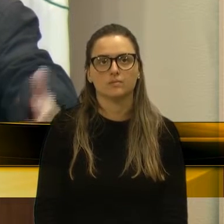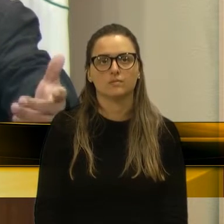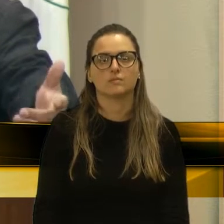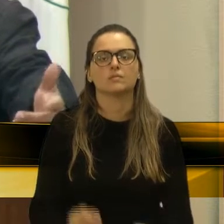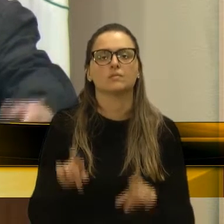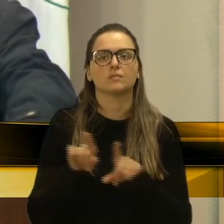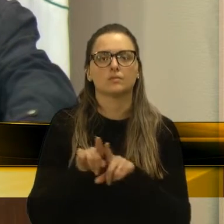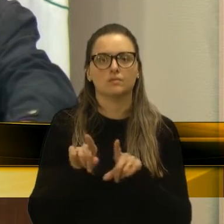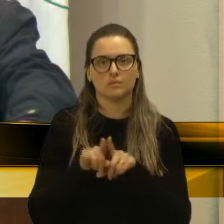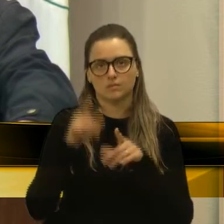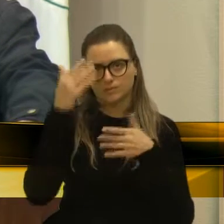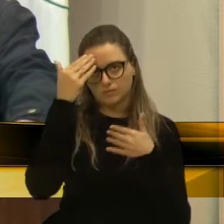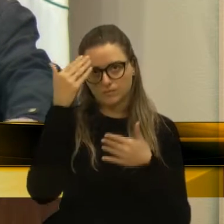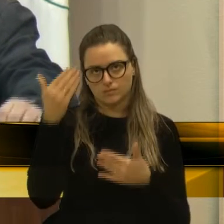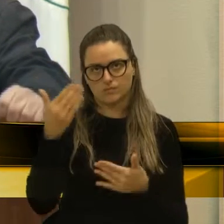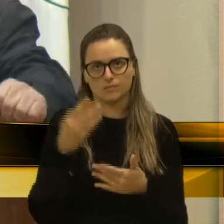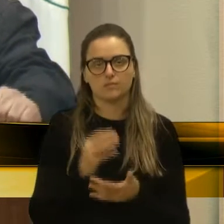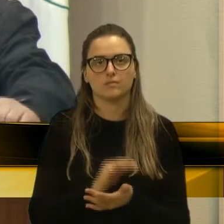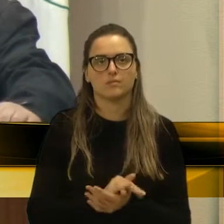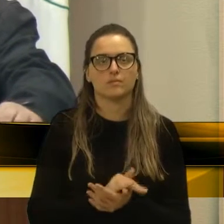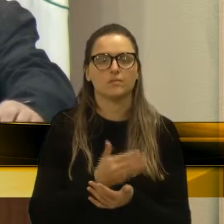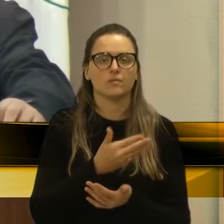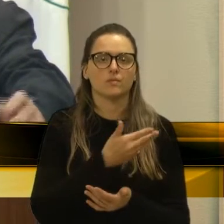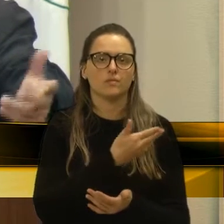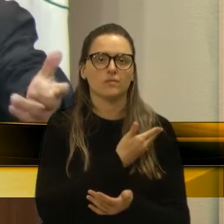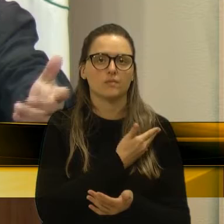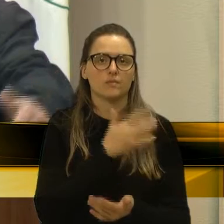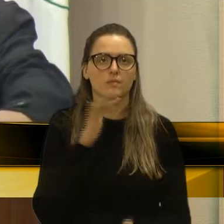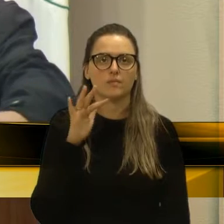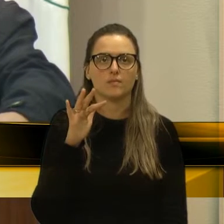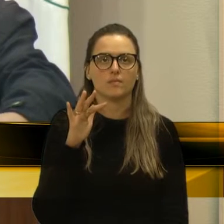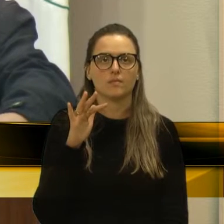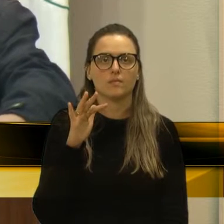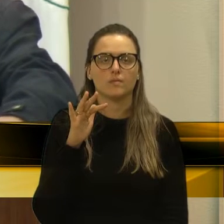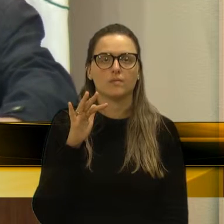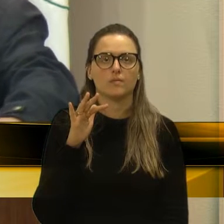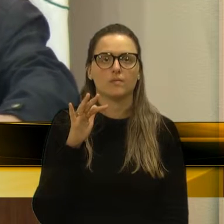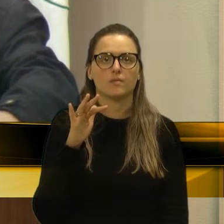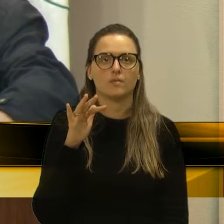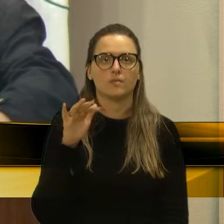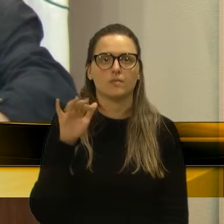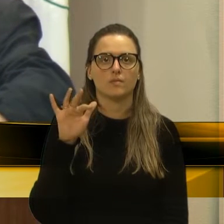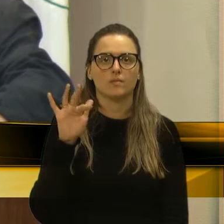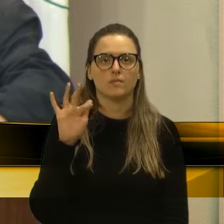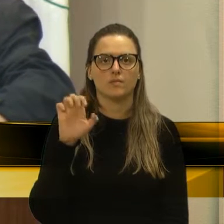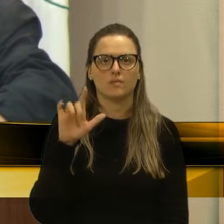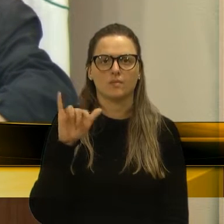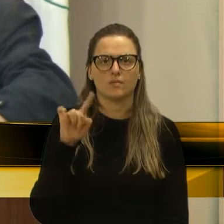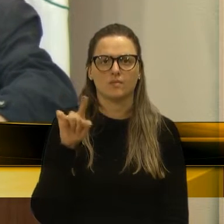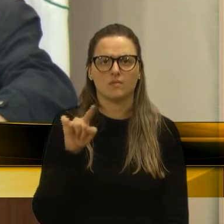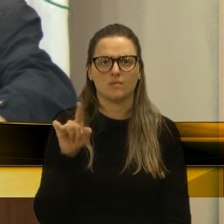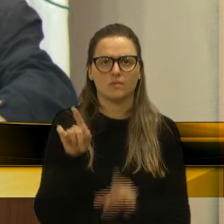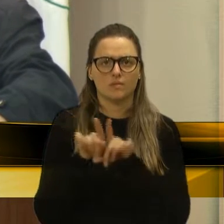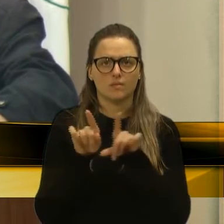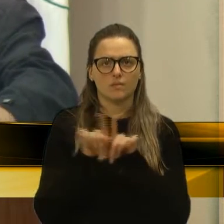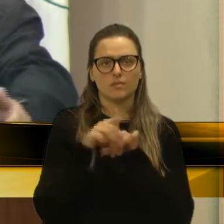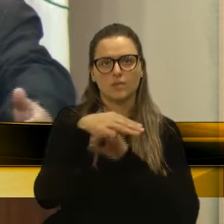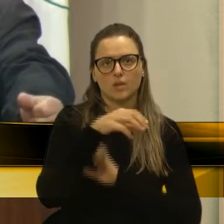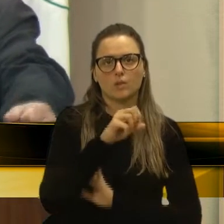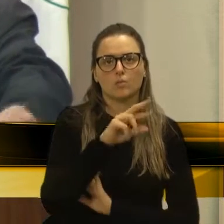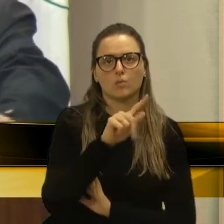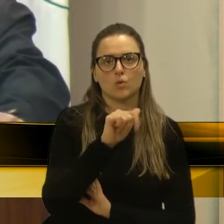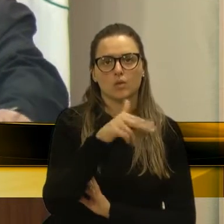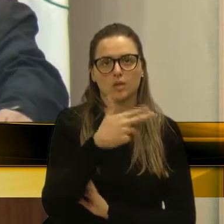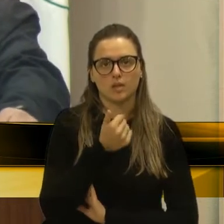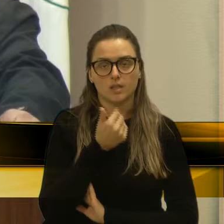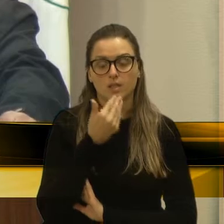Também agradecendo, ao nosso amigo, o Feliz, escandolar, e a Morgana, sua esposa, que nos procuraram, para